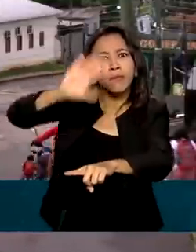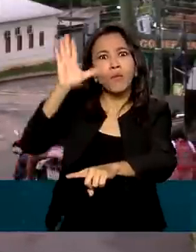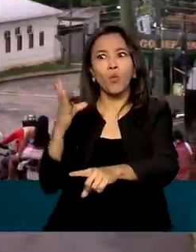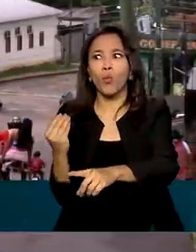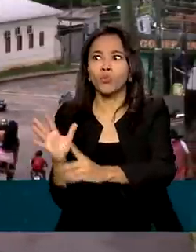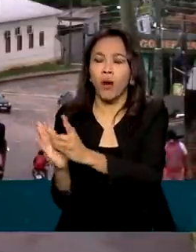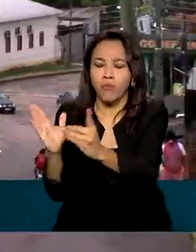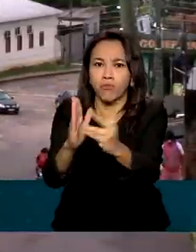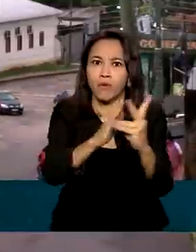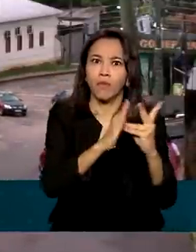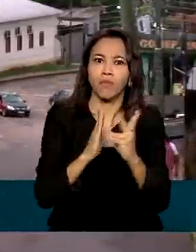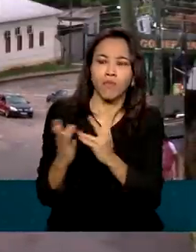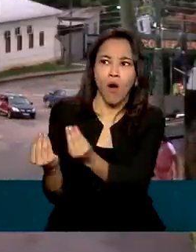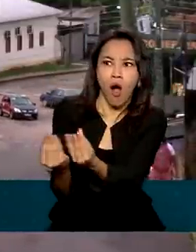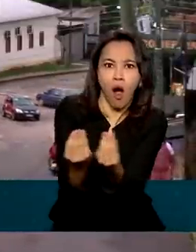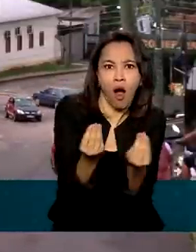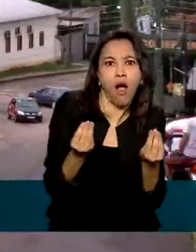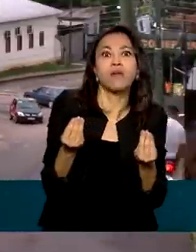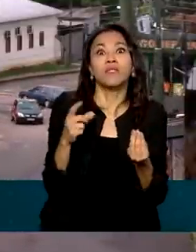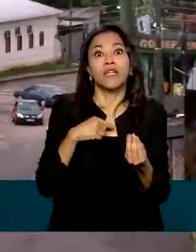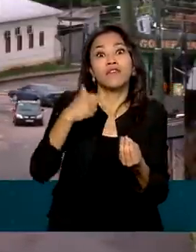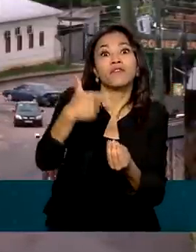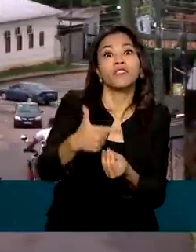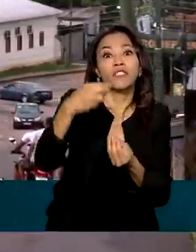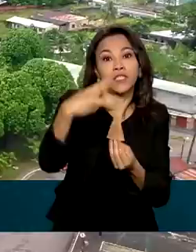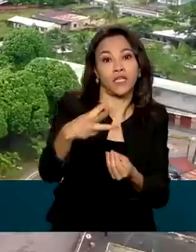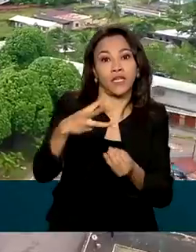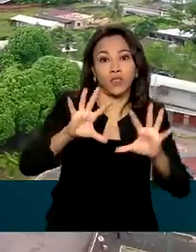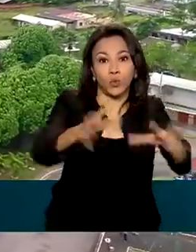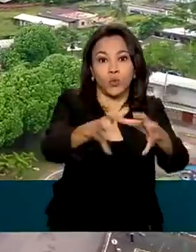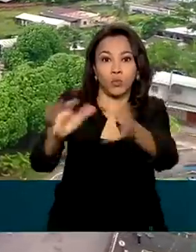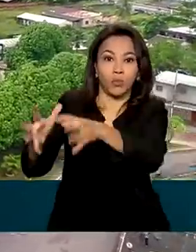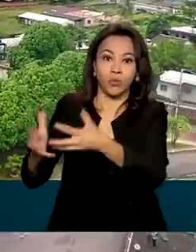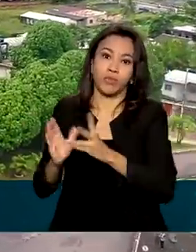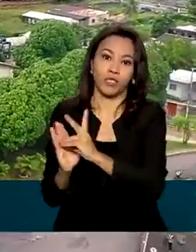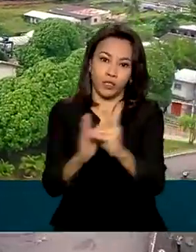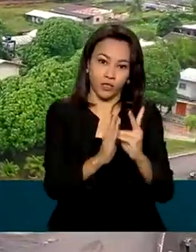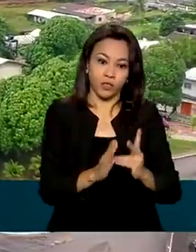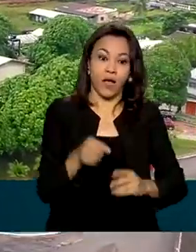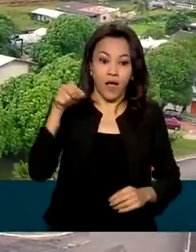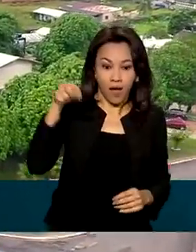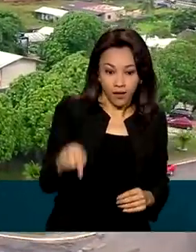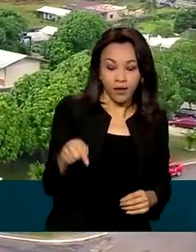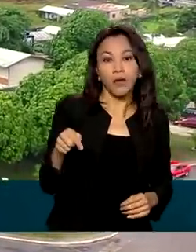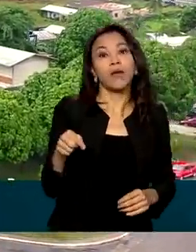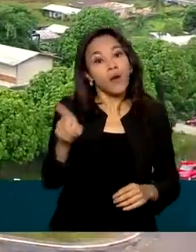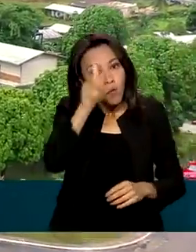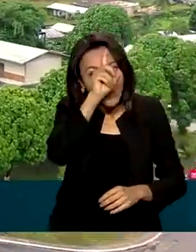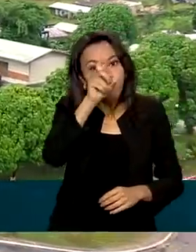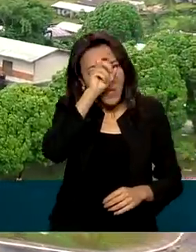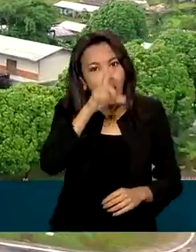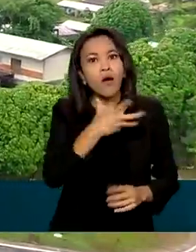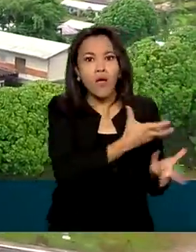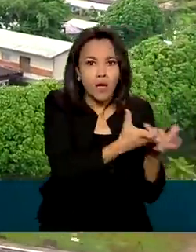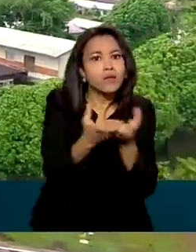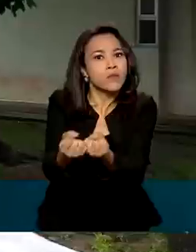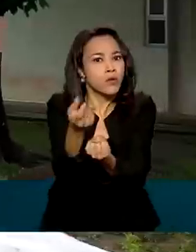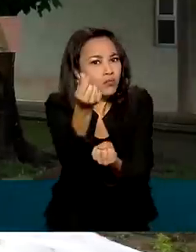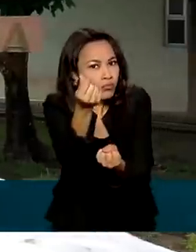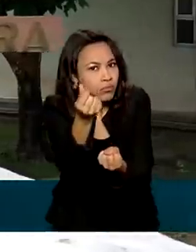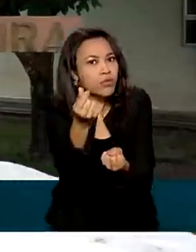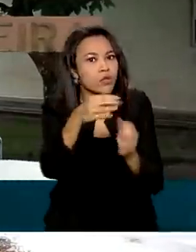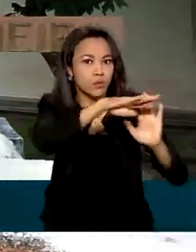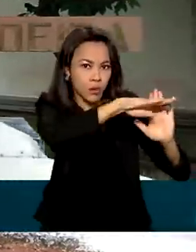Brasil e tem hoje 23 etnias diferentes. Aqui, outro hospital também recebeu verbas do Calha Norte.